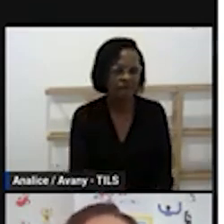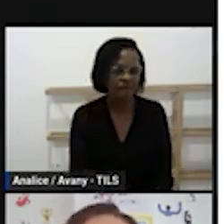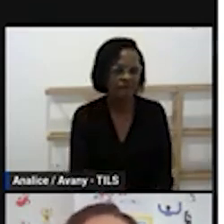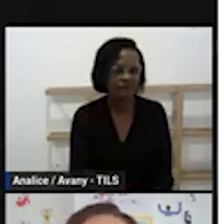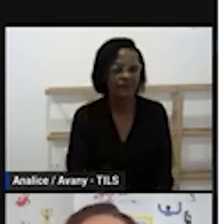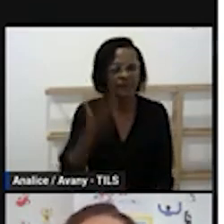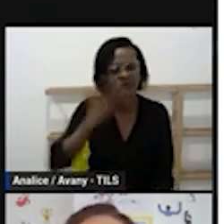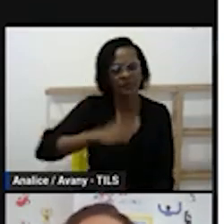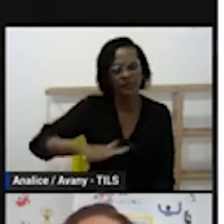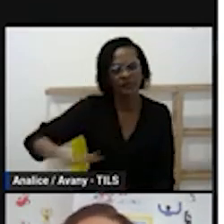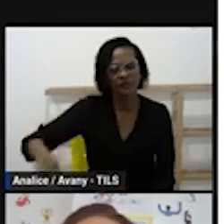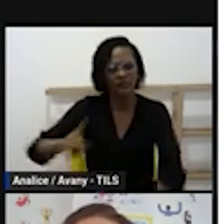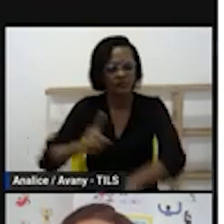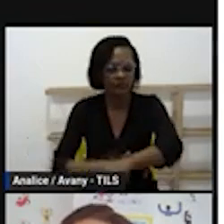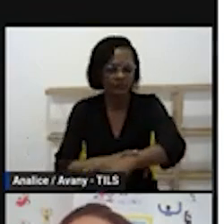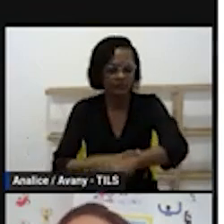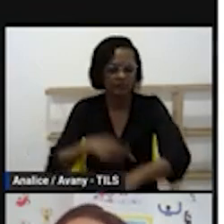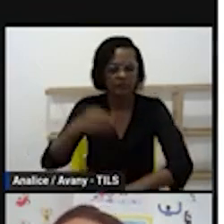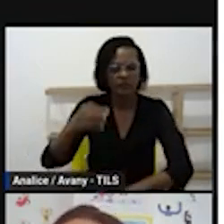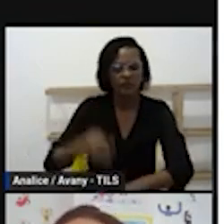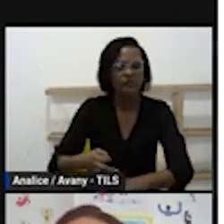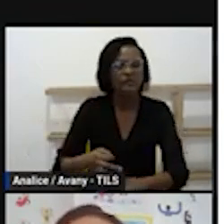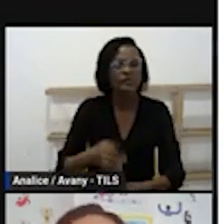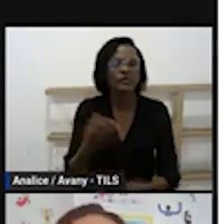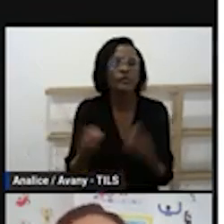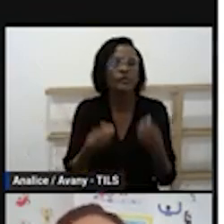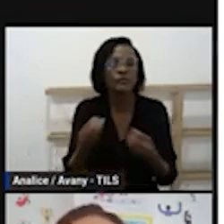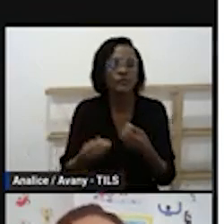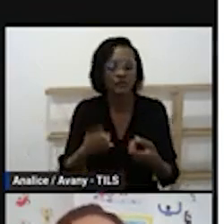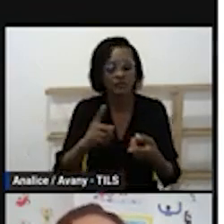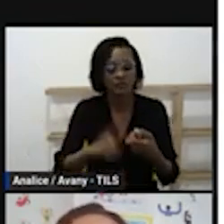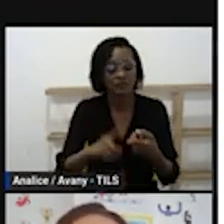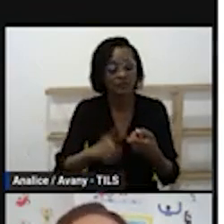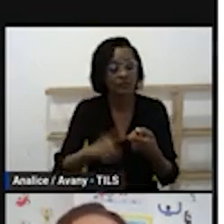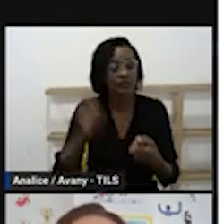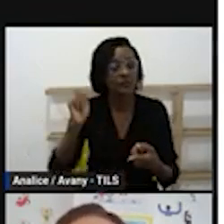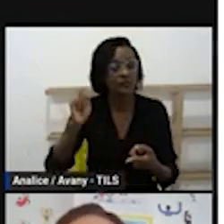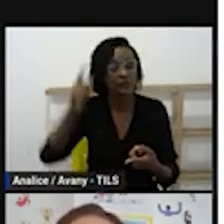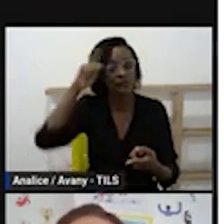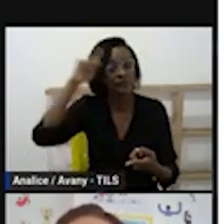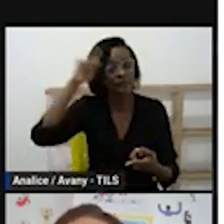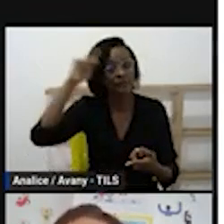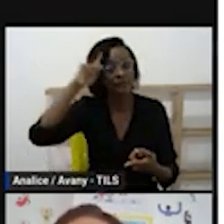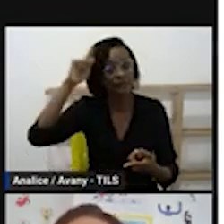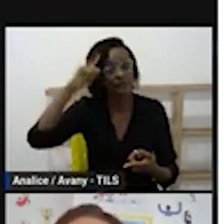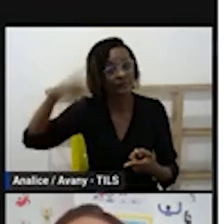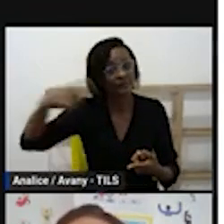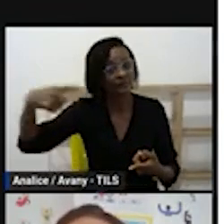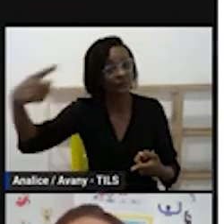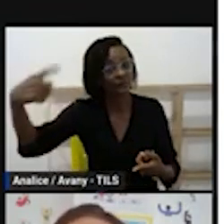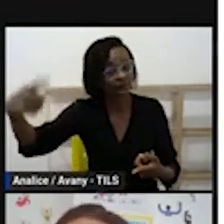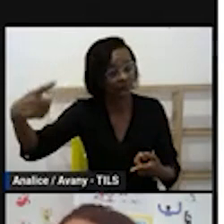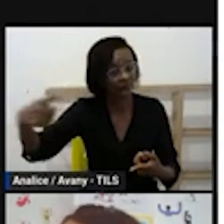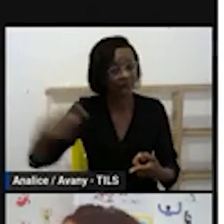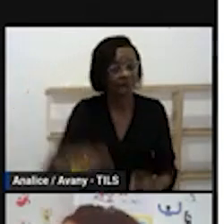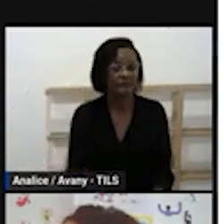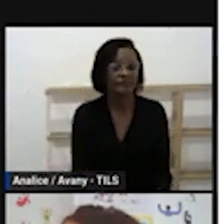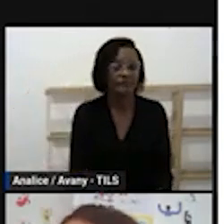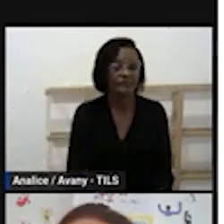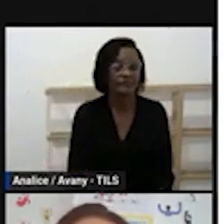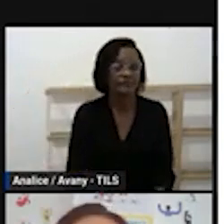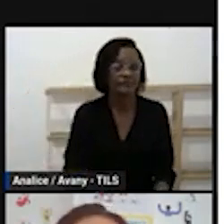infantil o tempo escolar é organizado através da rotina a gente já falou aqui e não devem ser divididas em campo de experiência e sim